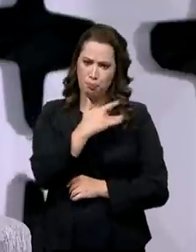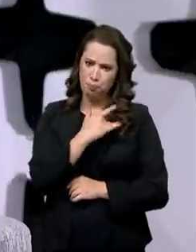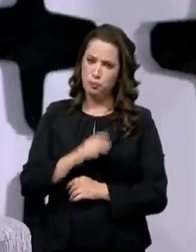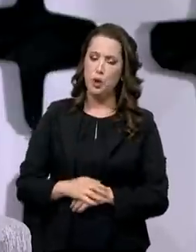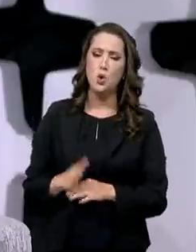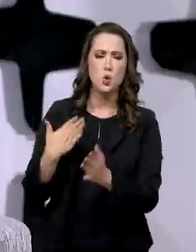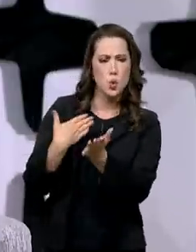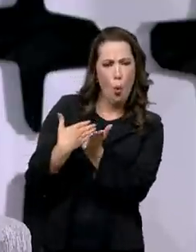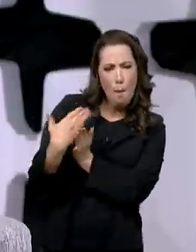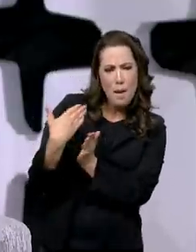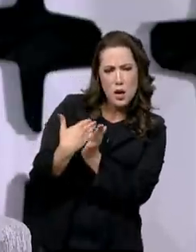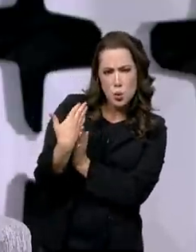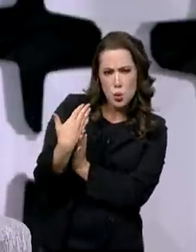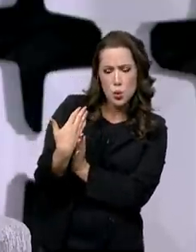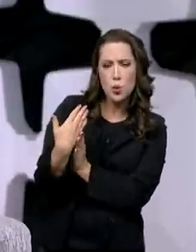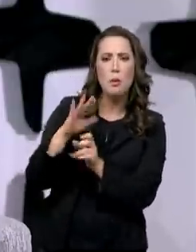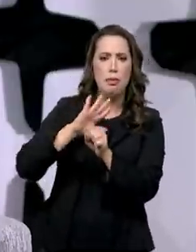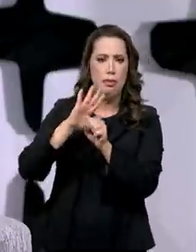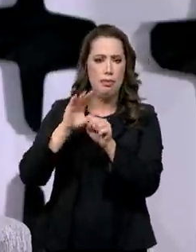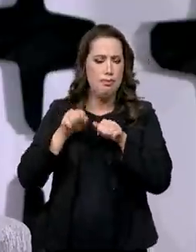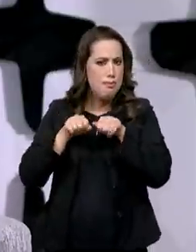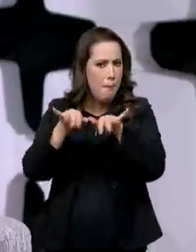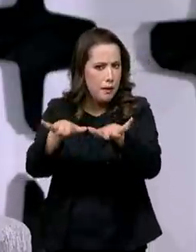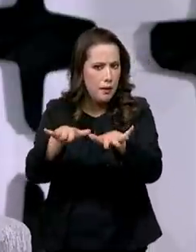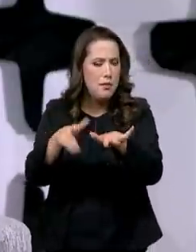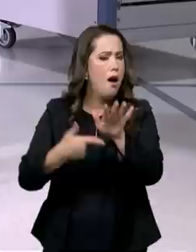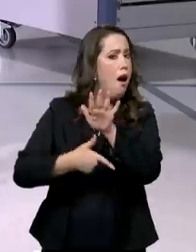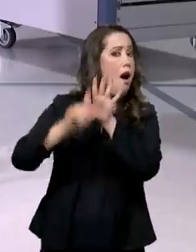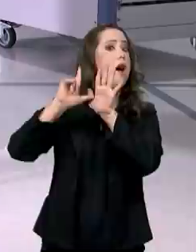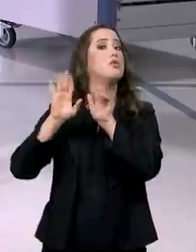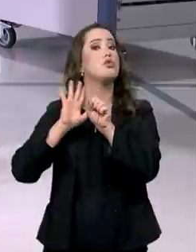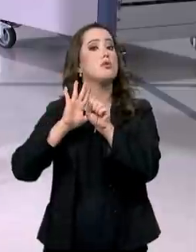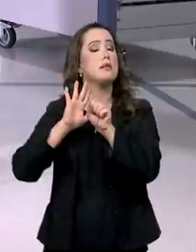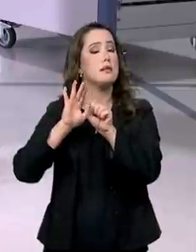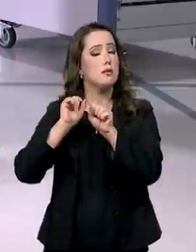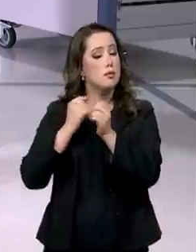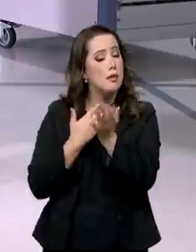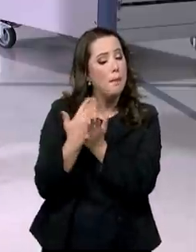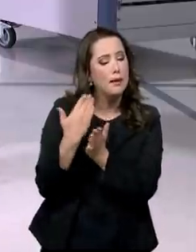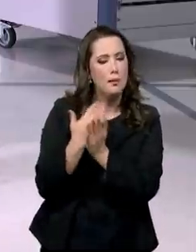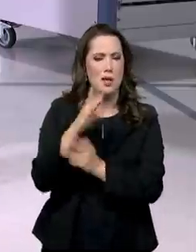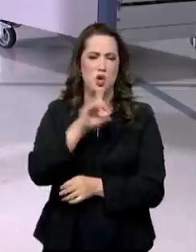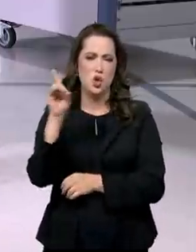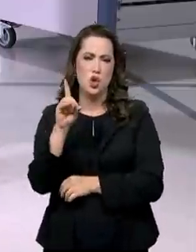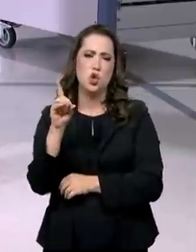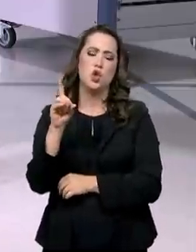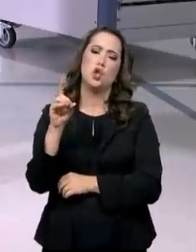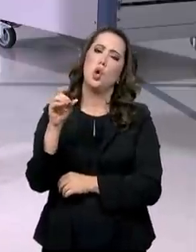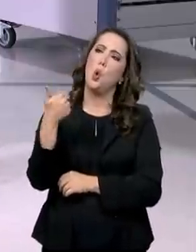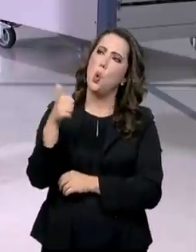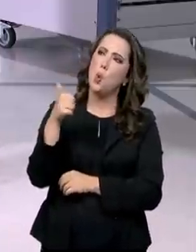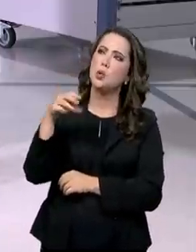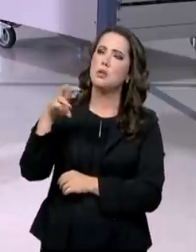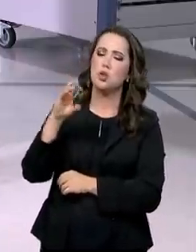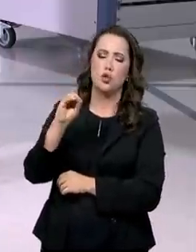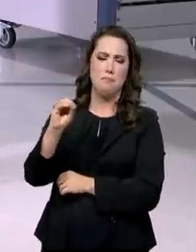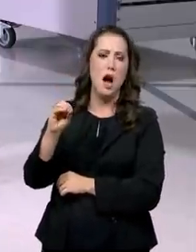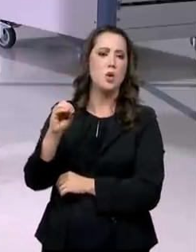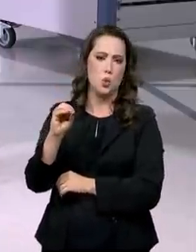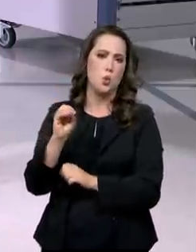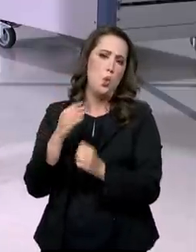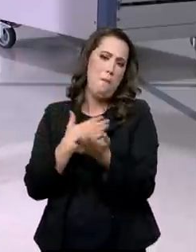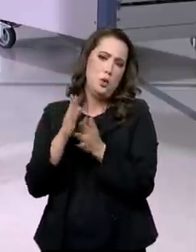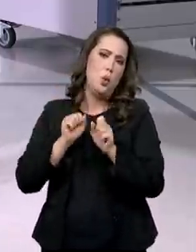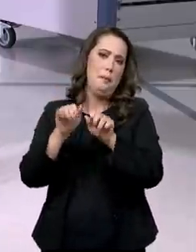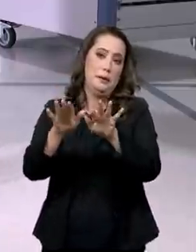pandemia, aliás, antes do começo da pandemia. A pandemia foi declarada no dia 11 de março de 2020. No dia 10 de fevereiro de 2020,